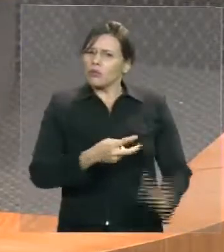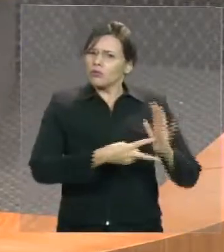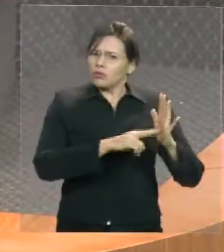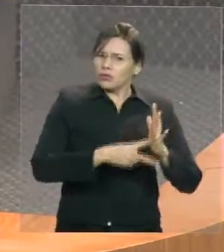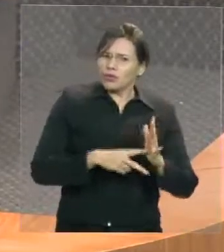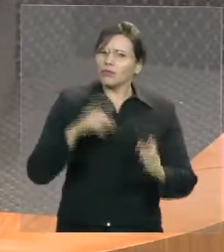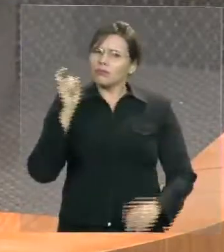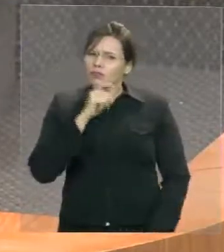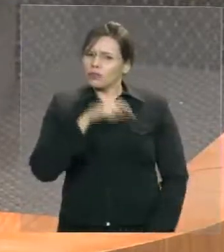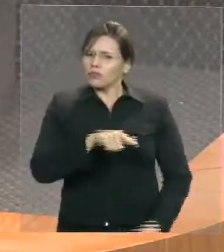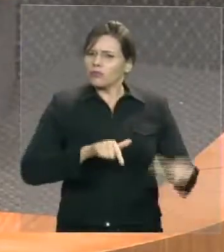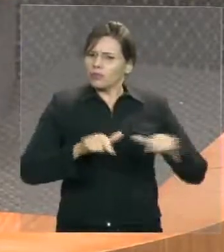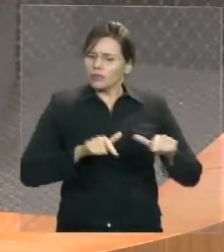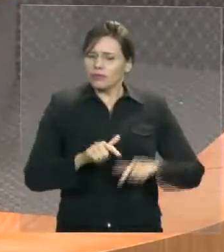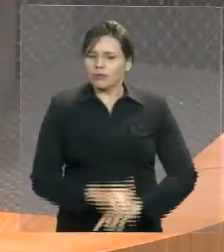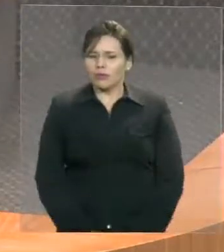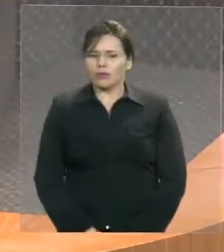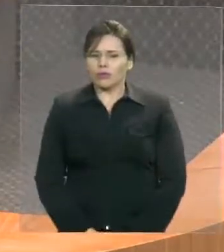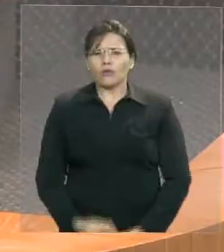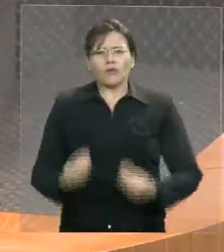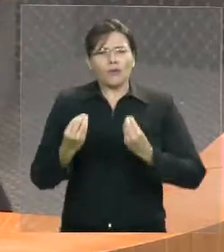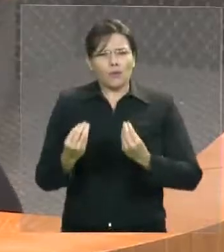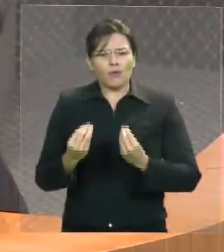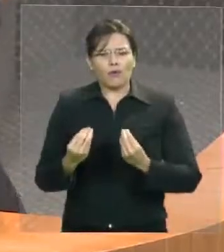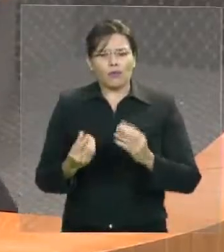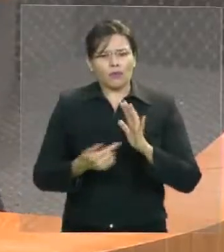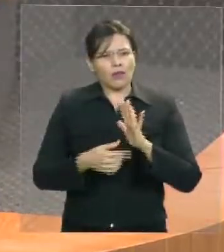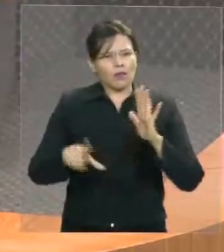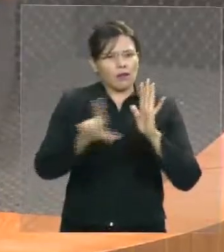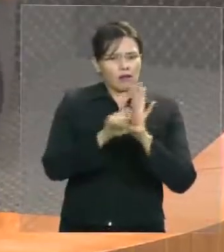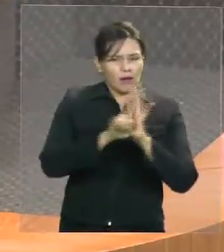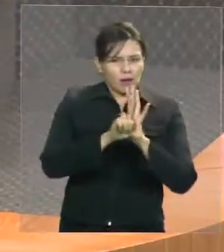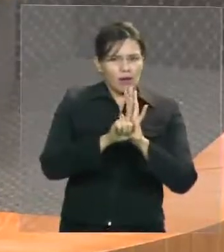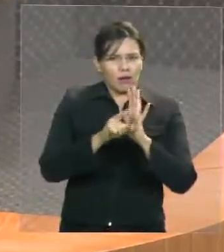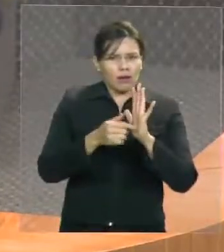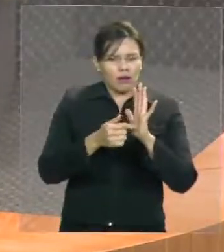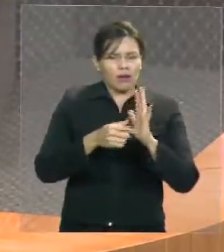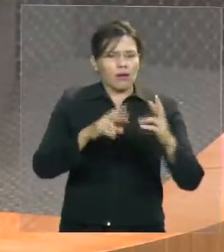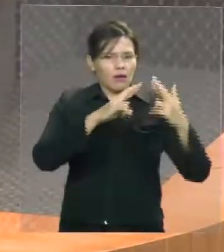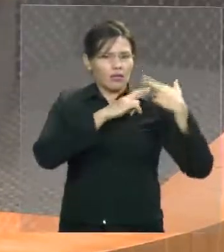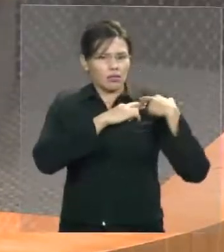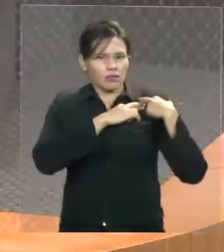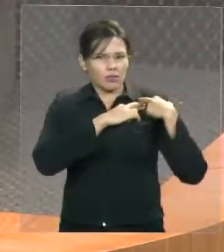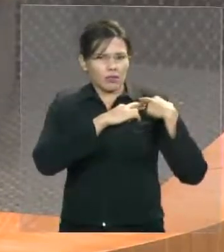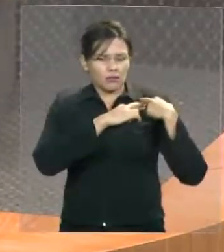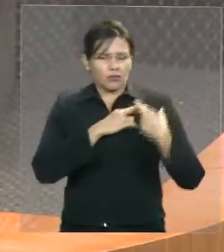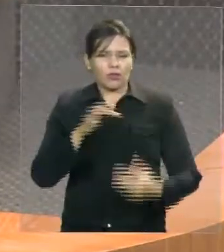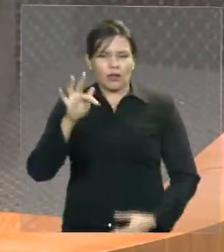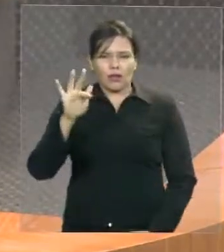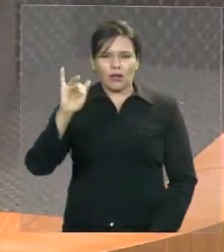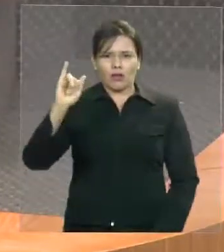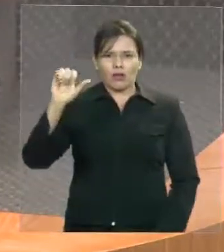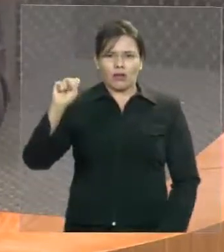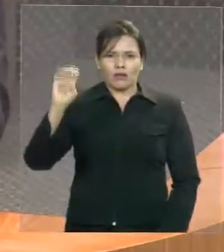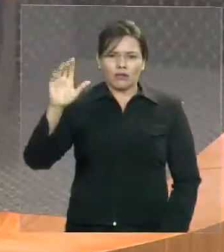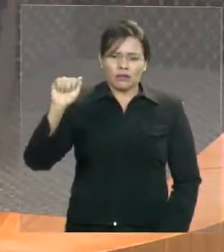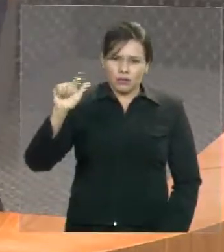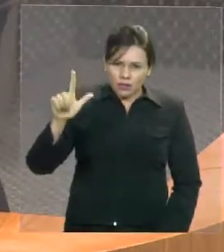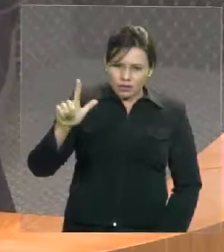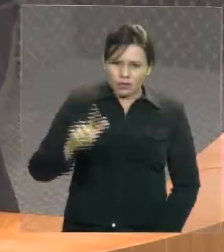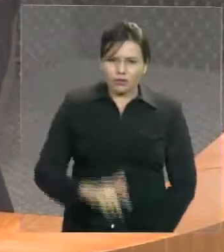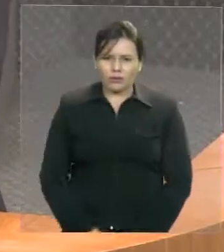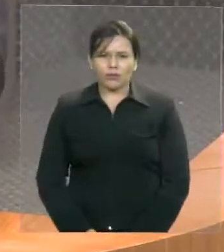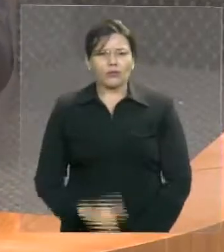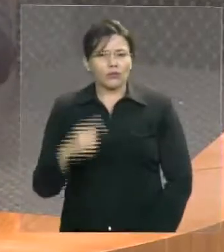em que você recebe um Estado com uma lei de responsabilidade fiscal muito abaixo da média nacional. Nós